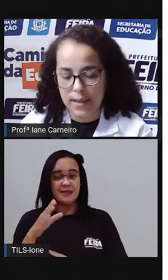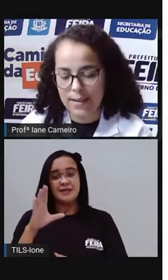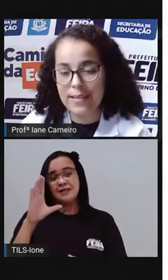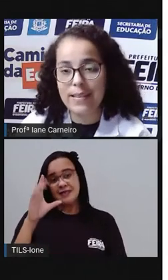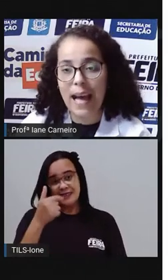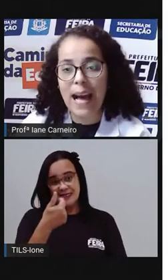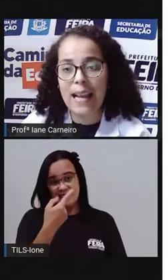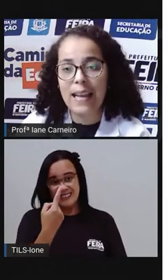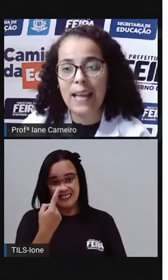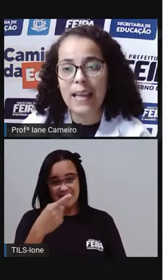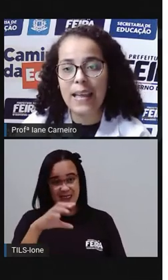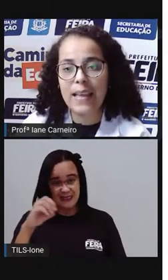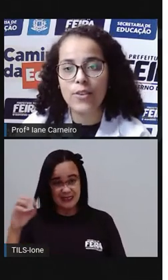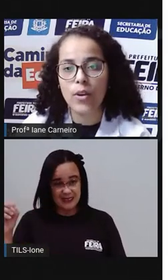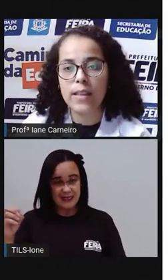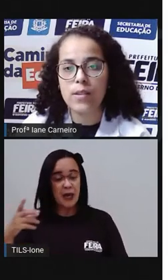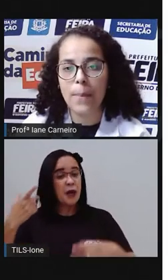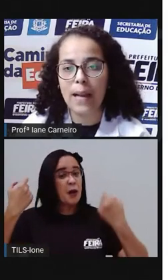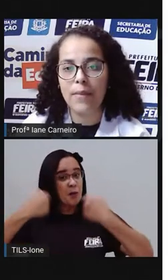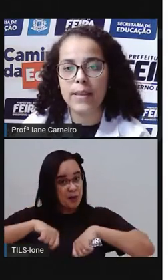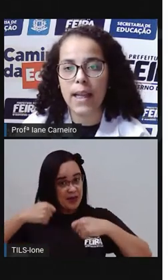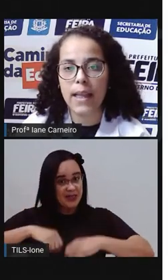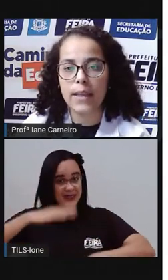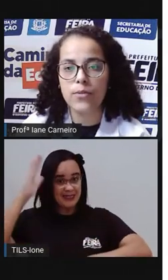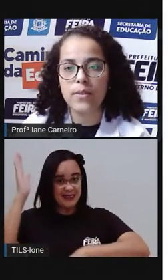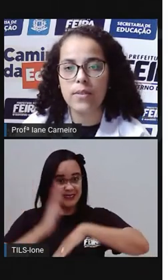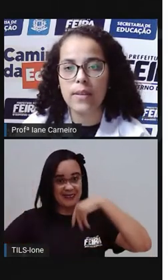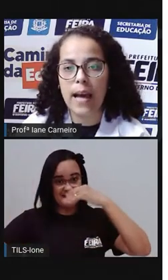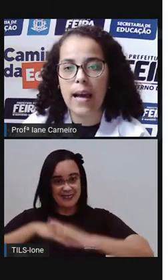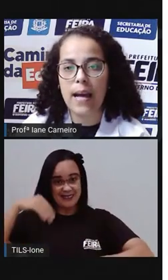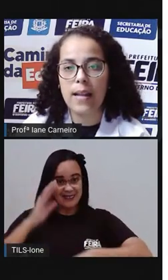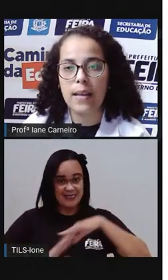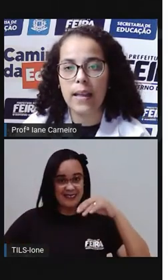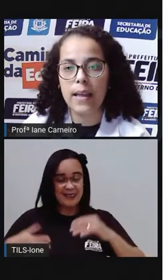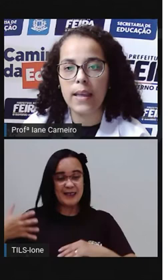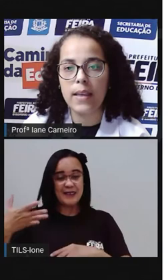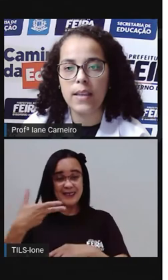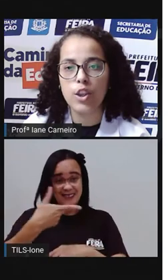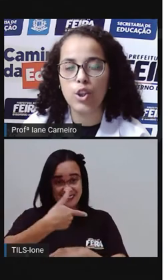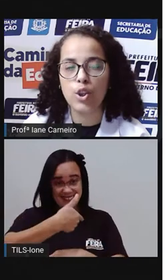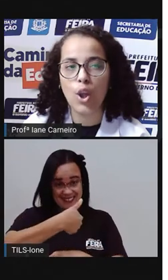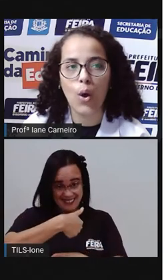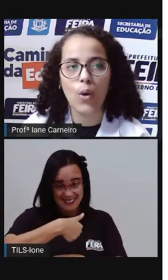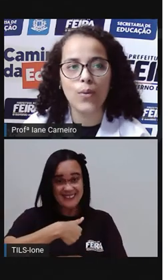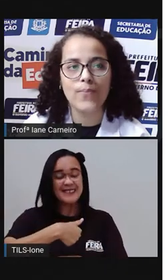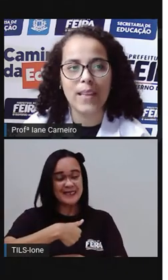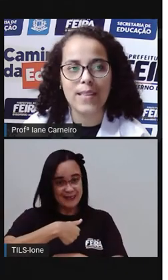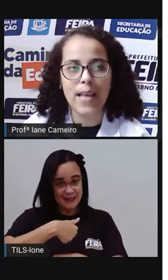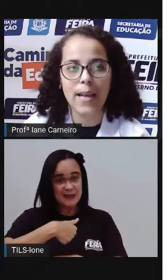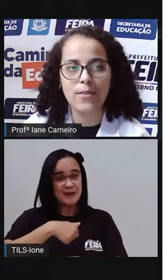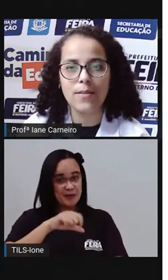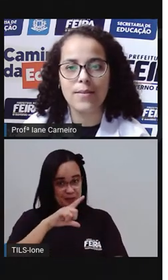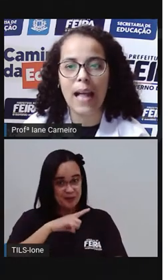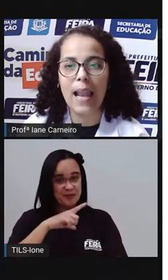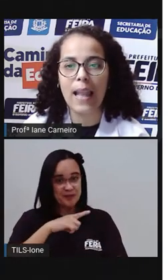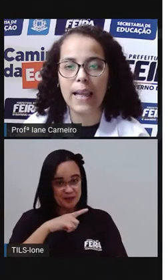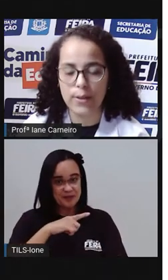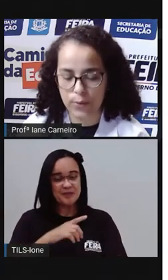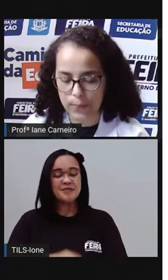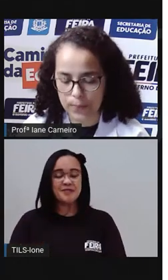talento. Olha só a palavra talento. Talento. Tá certo?